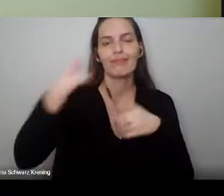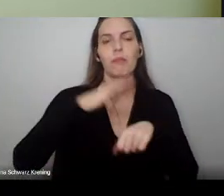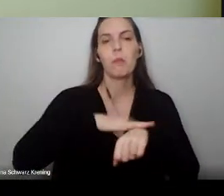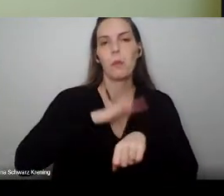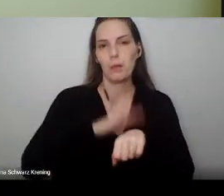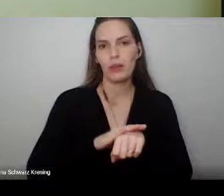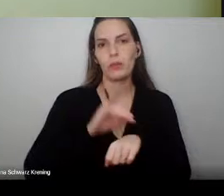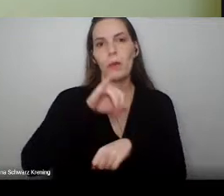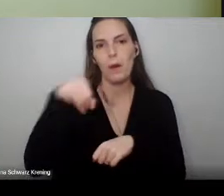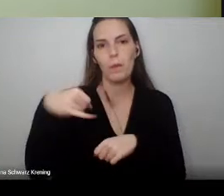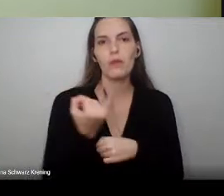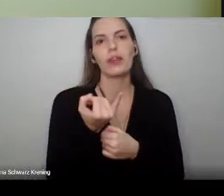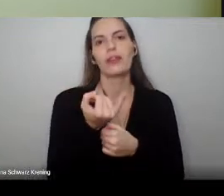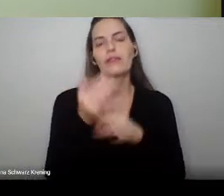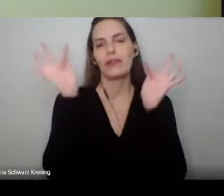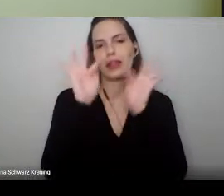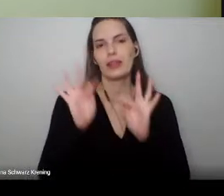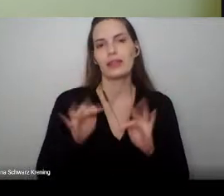obrigado.